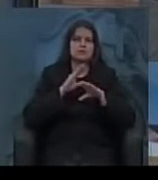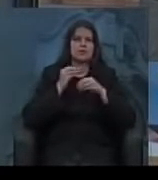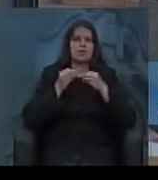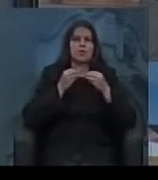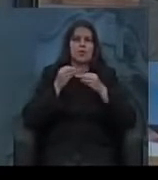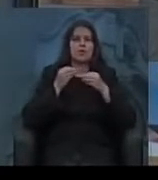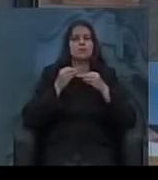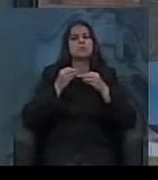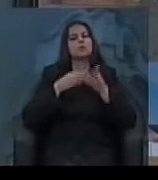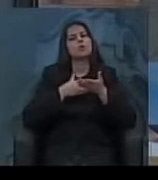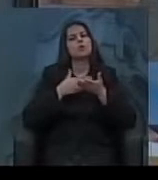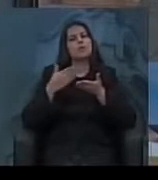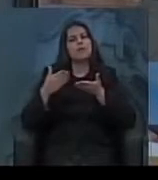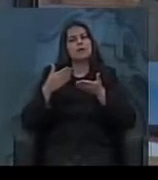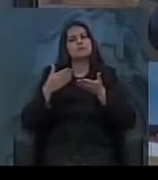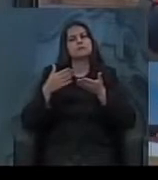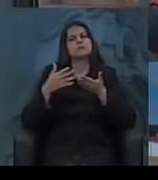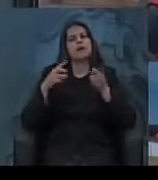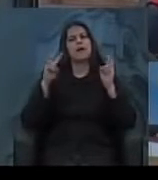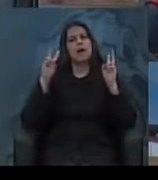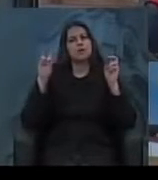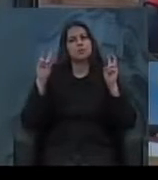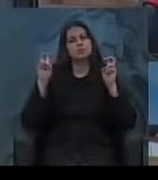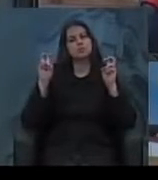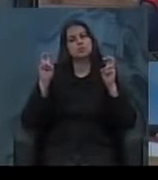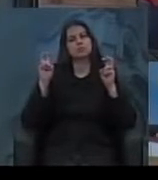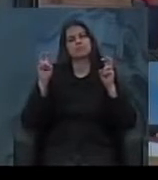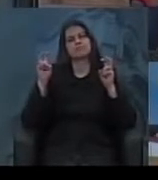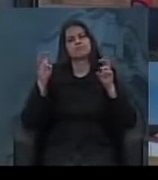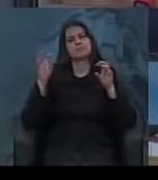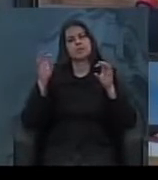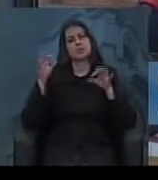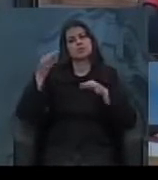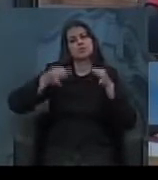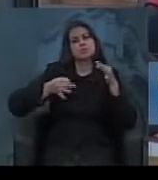seja, começa a trazer a questão da justiça do trabalho,